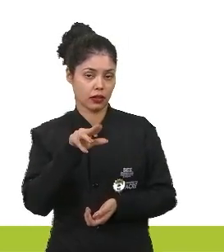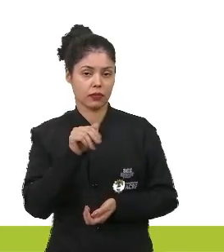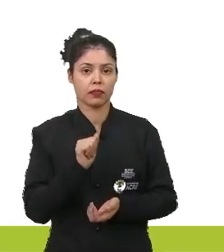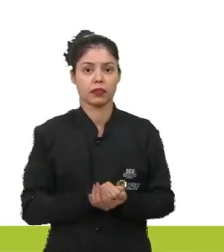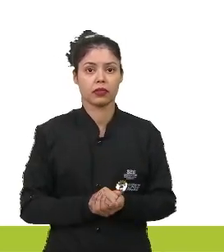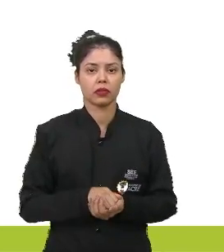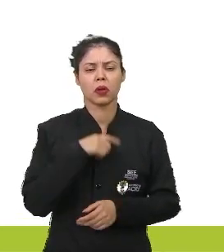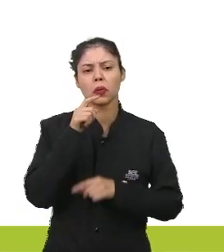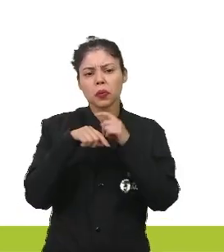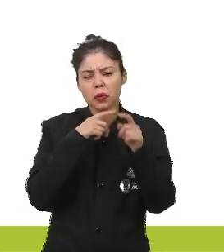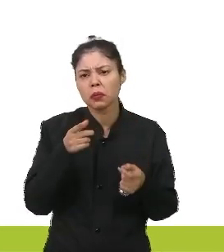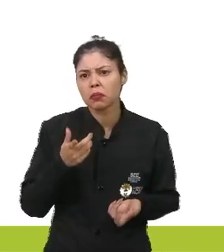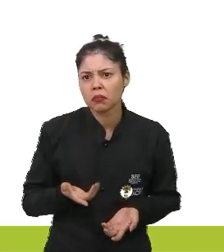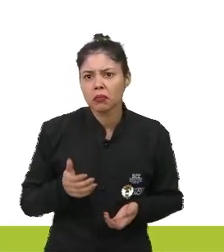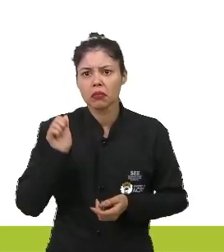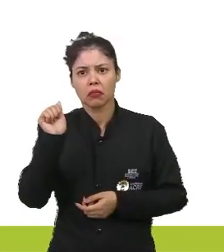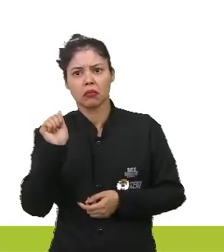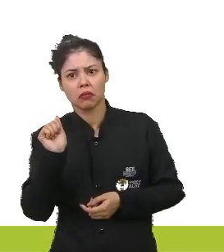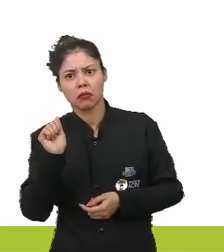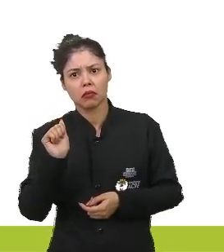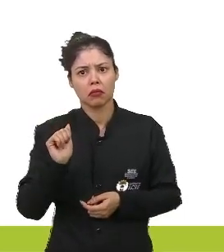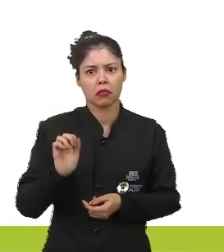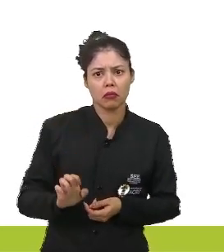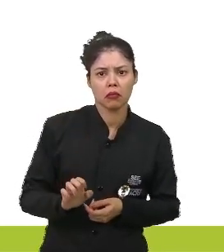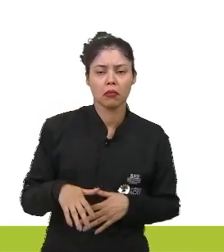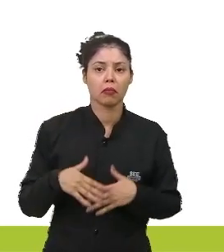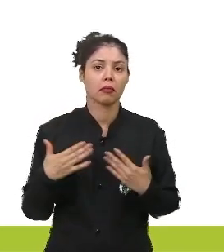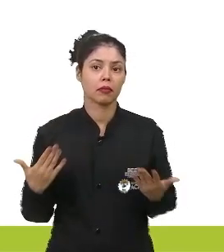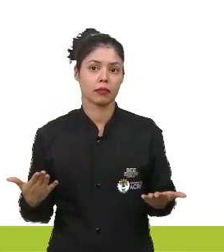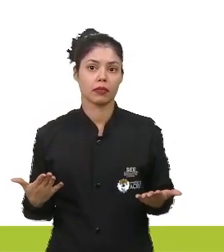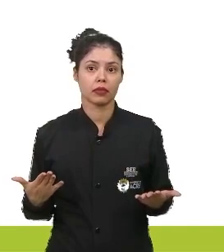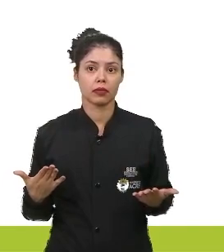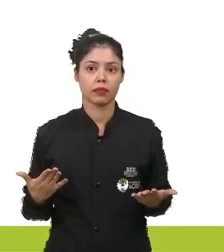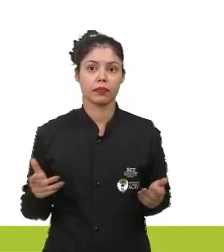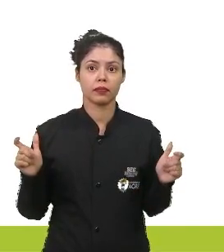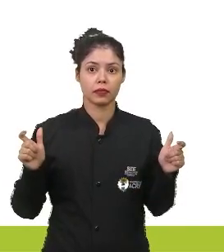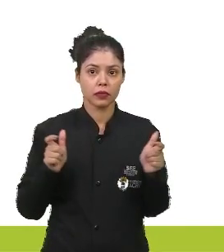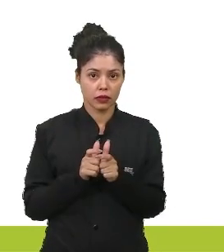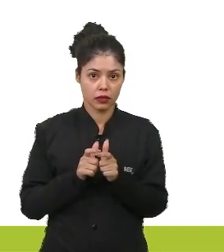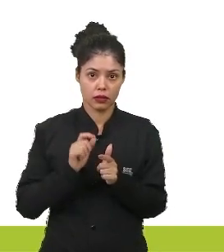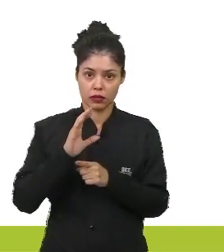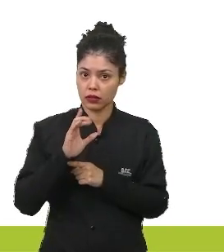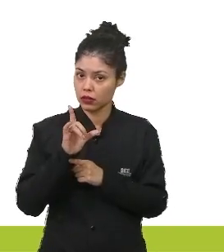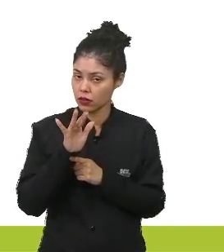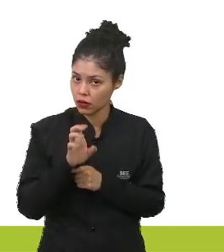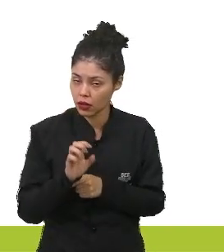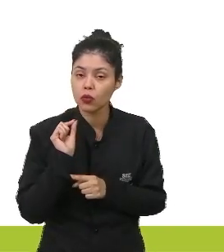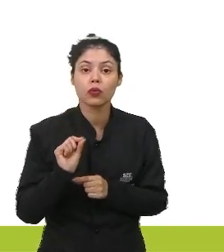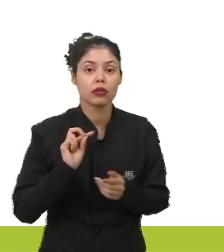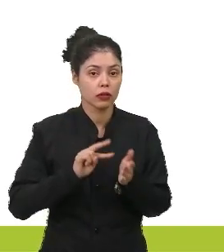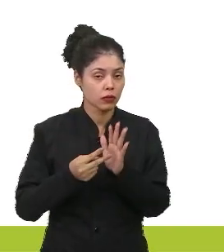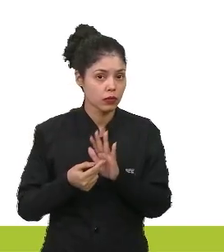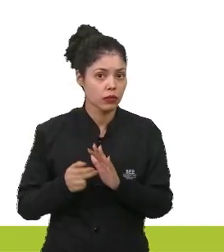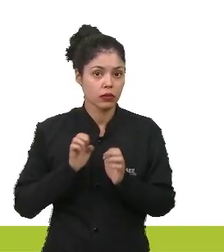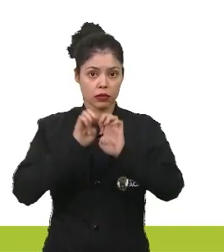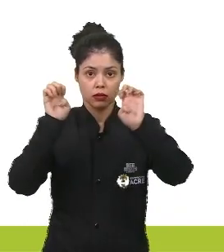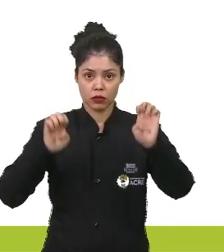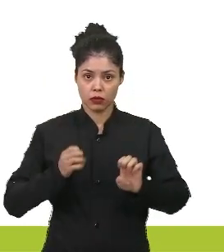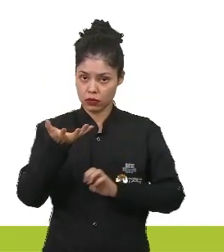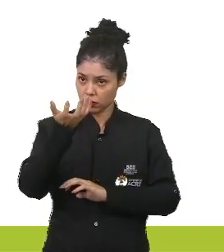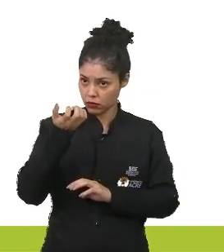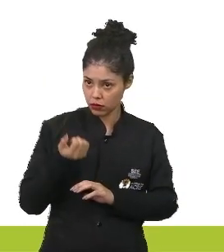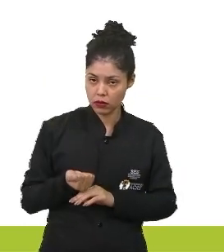peraí, professor, fiquei na dúvida se é a A ou se é a E. É, diminuição do cálice. O que é o cálice? É a estrutura que